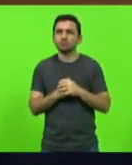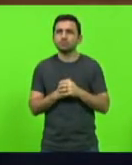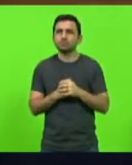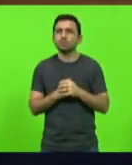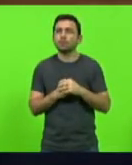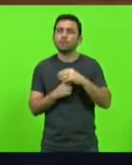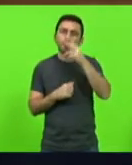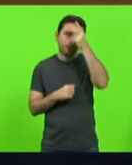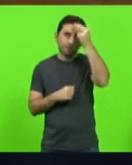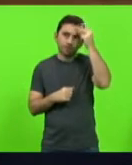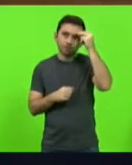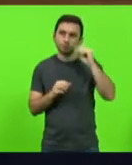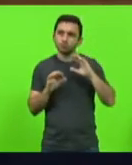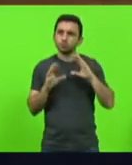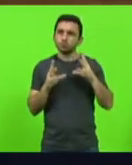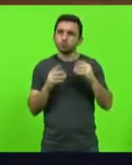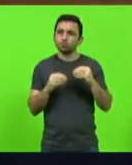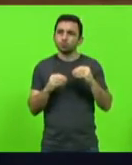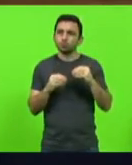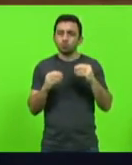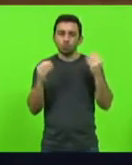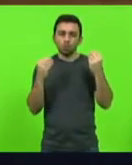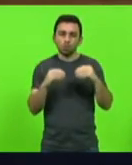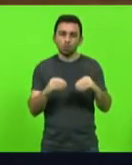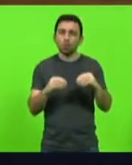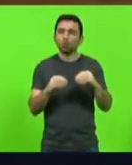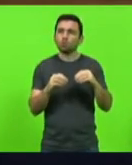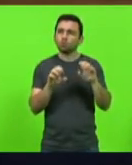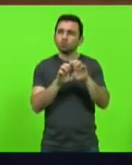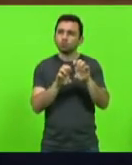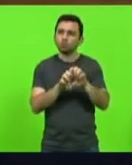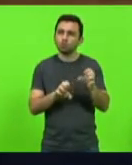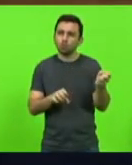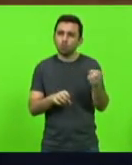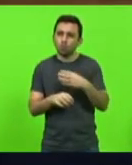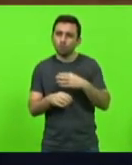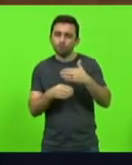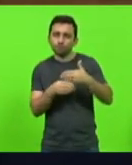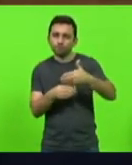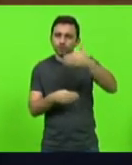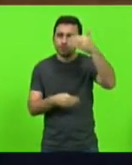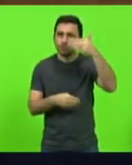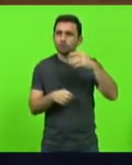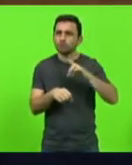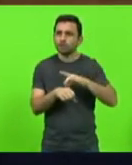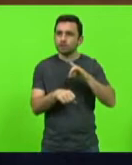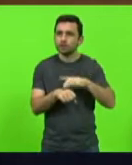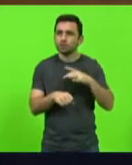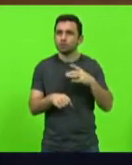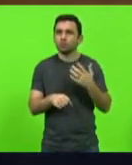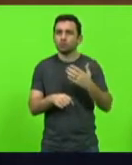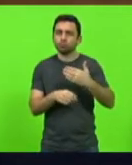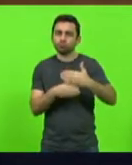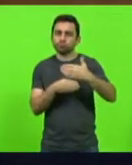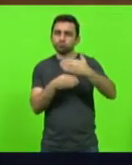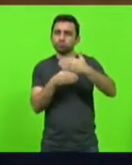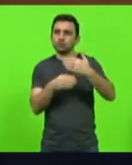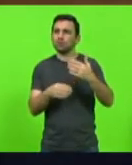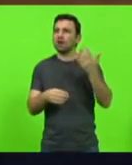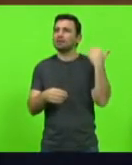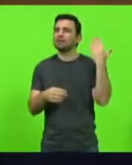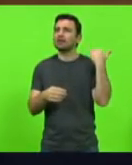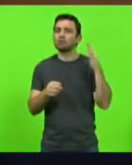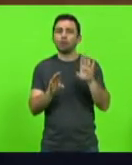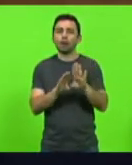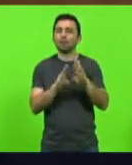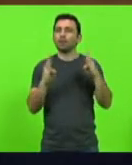prefeitos, ou eles colocavam uma nova estrutura, ou colocavam um vidro, ou colocavam paredes, porque eles eram abertos, o conceito